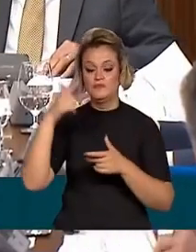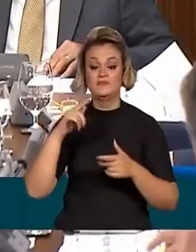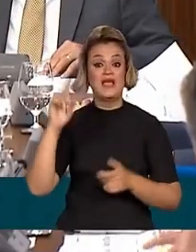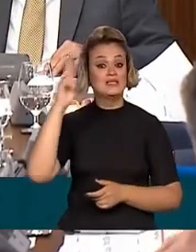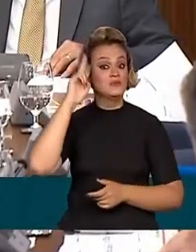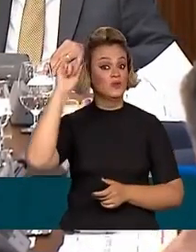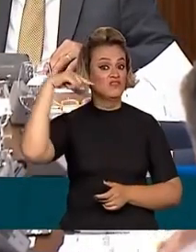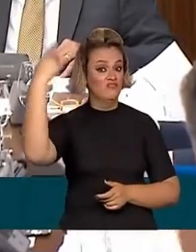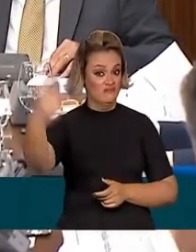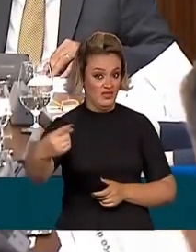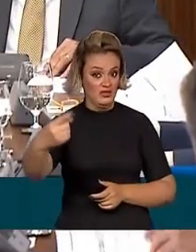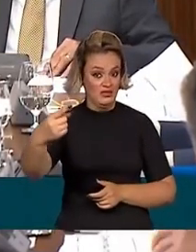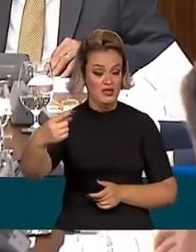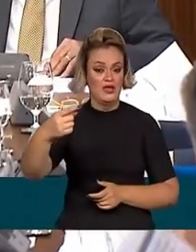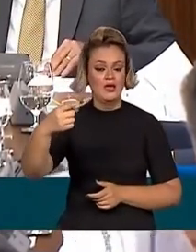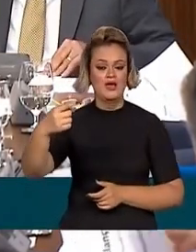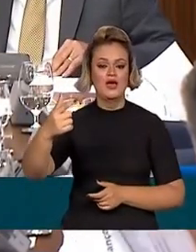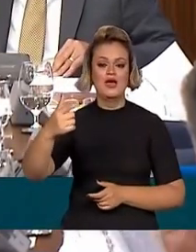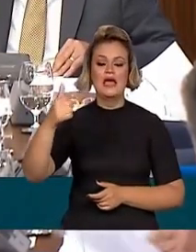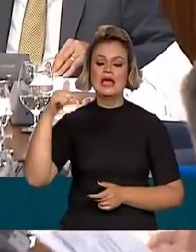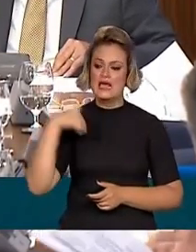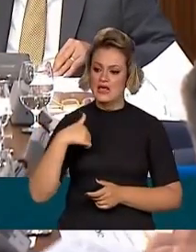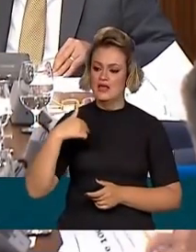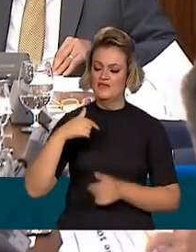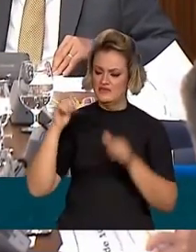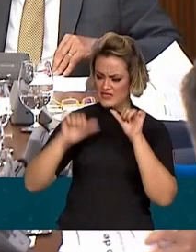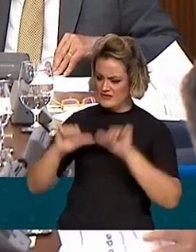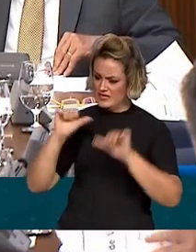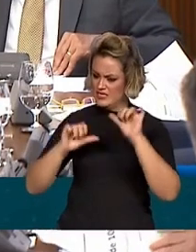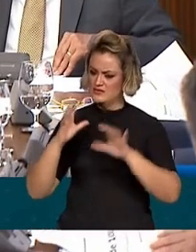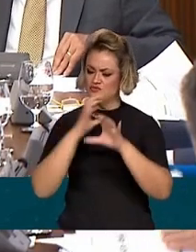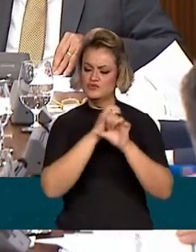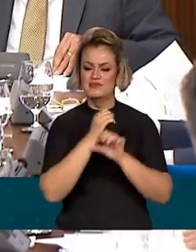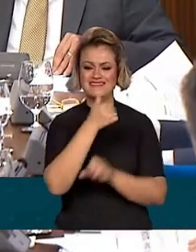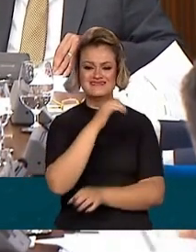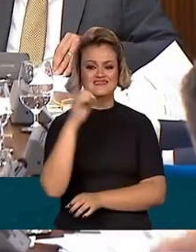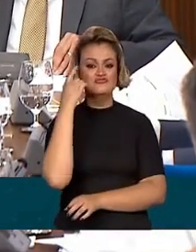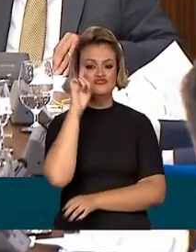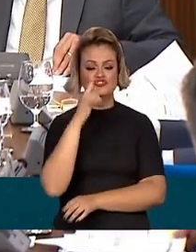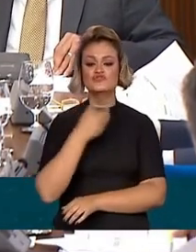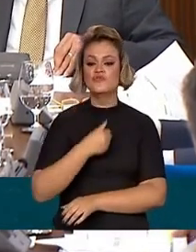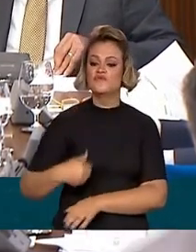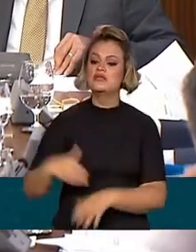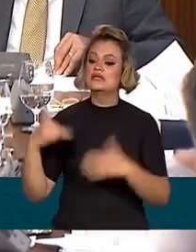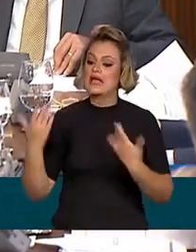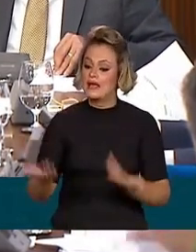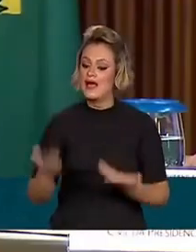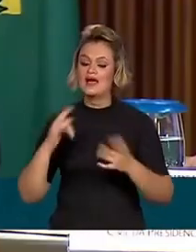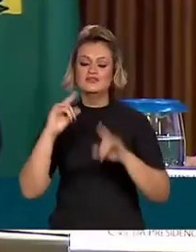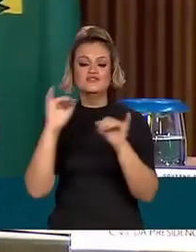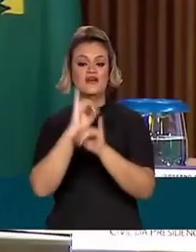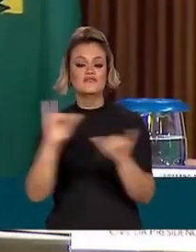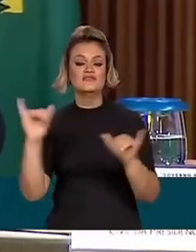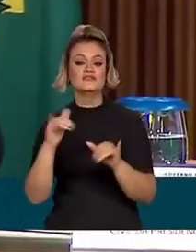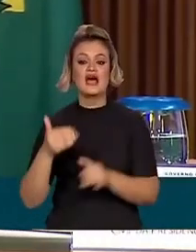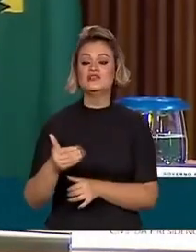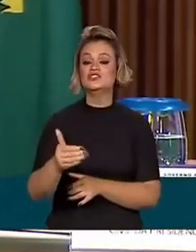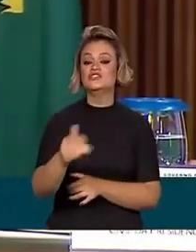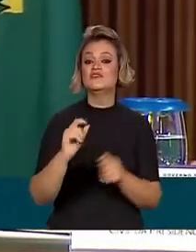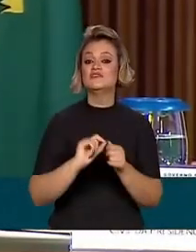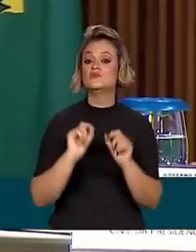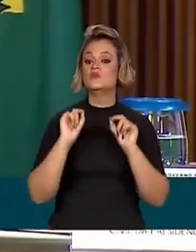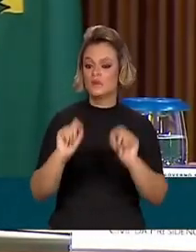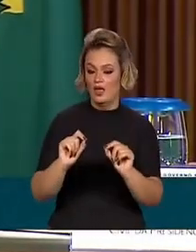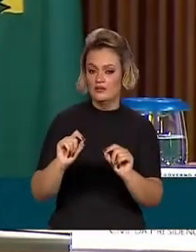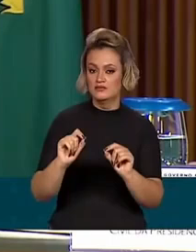próxima segunda-feira, ao fazer uma avaliação dos 100 dias, a gente vai ter que anunciar o que a gente vai fazer para